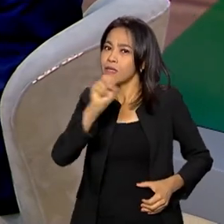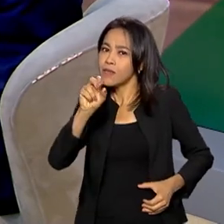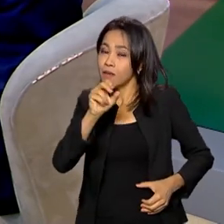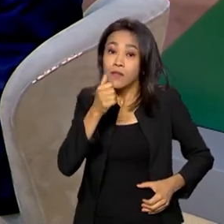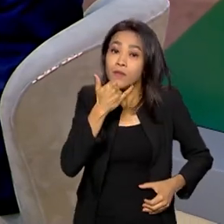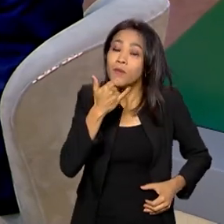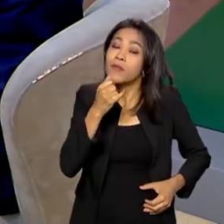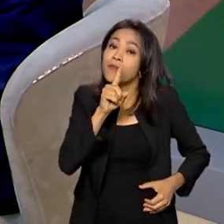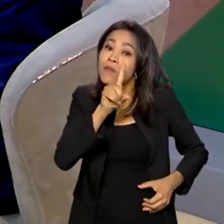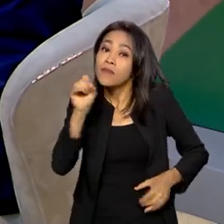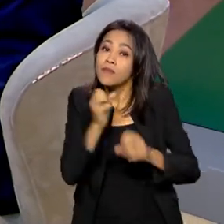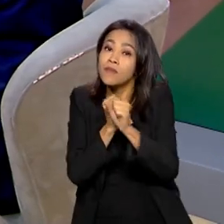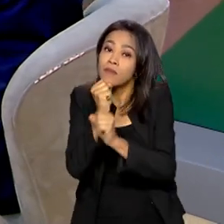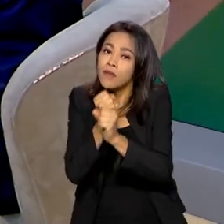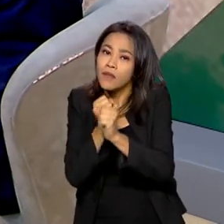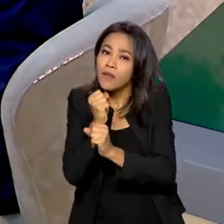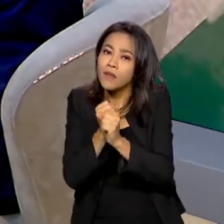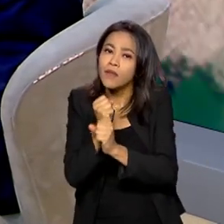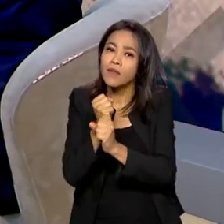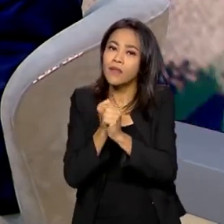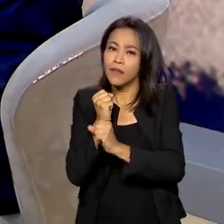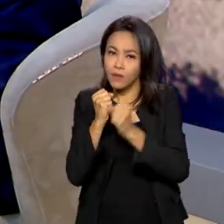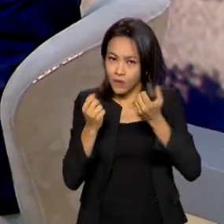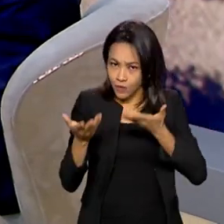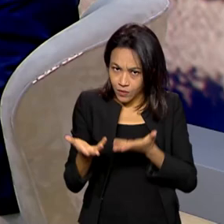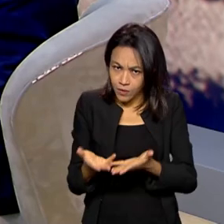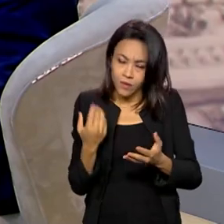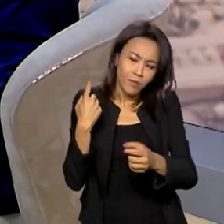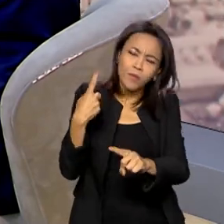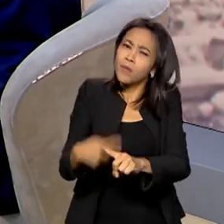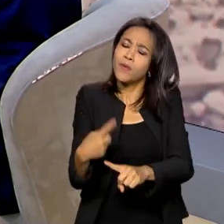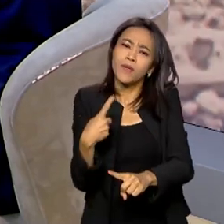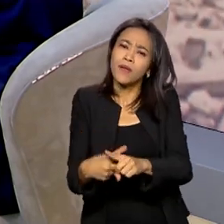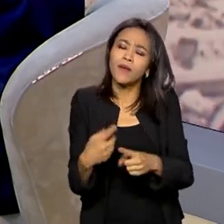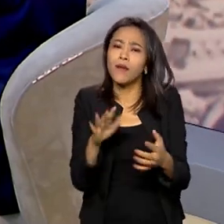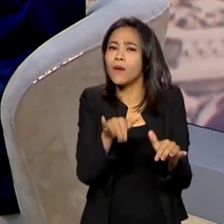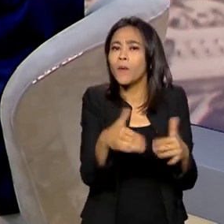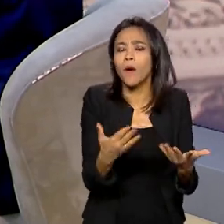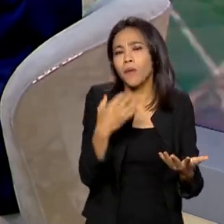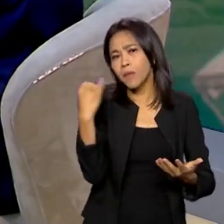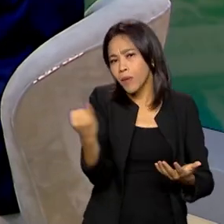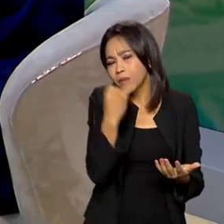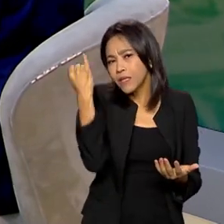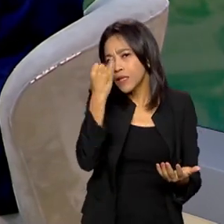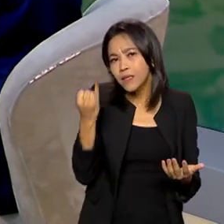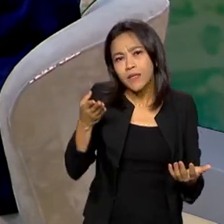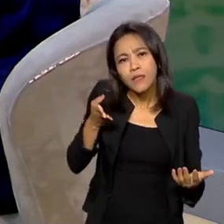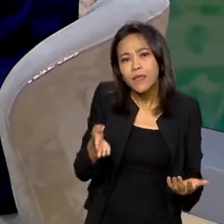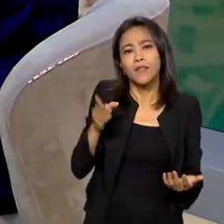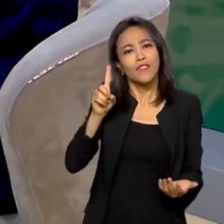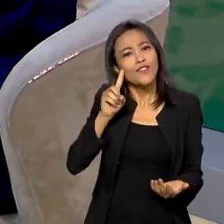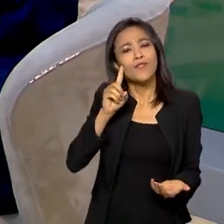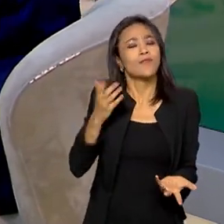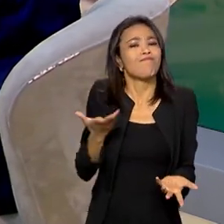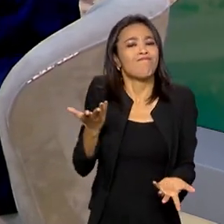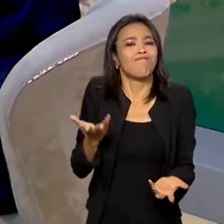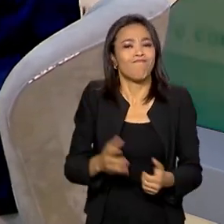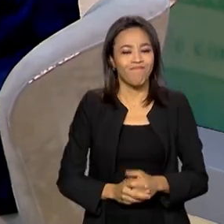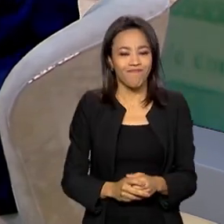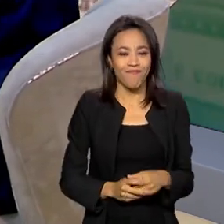falar um pouquinho sobre esse episódio? O que foi transmitido ali? Por quê? Qual a importância de ter sido nessa data? Foi uma